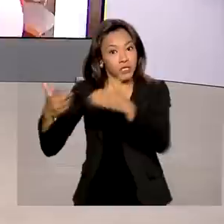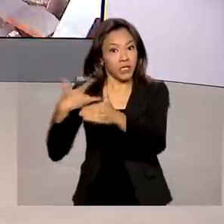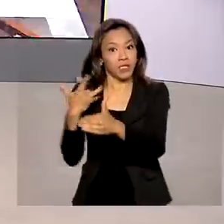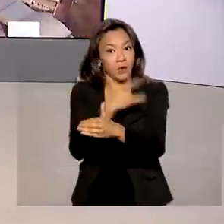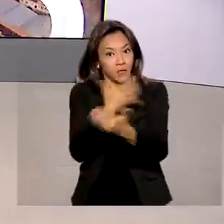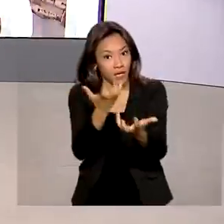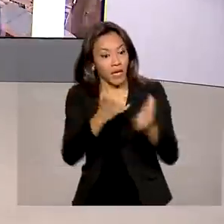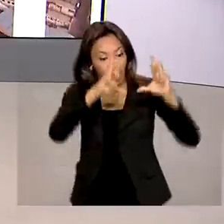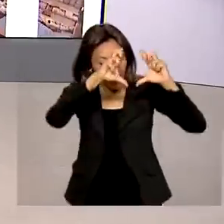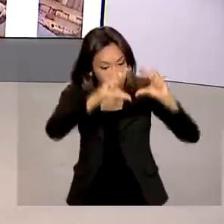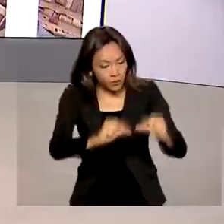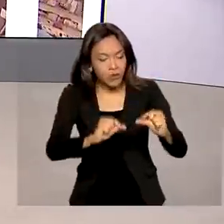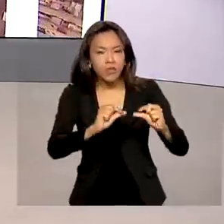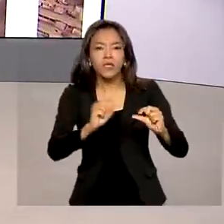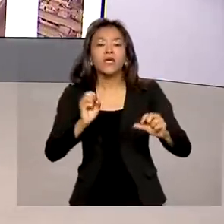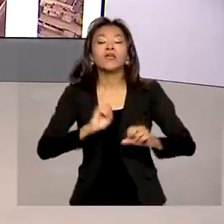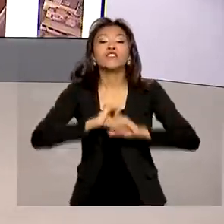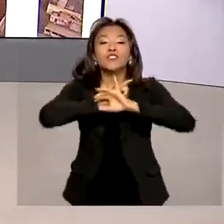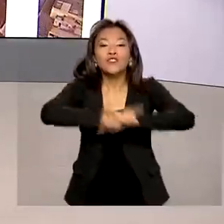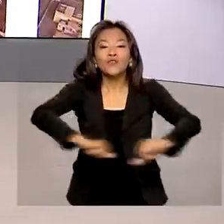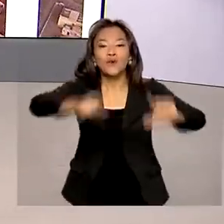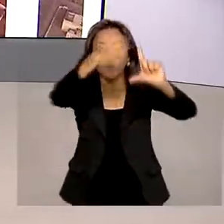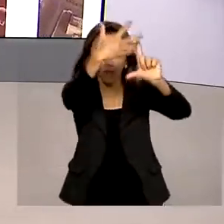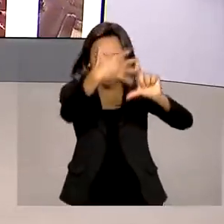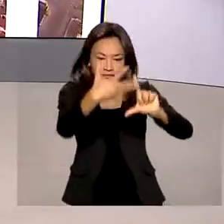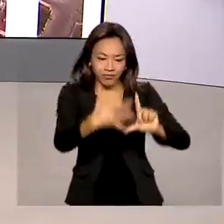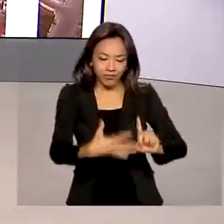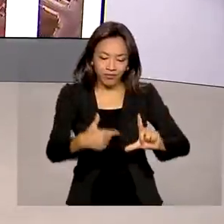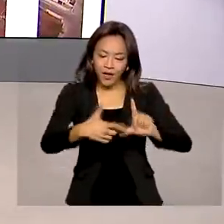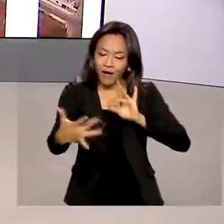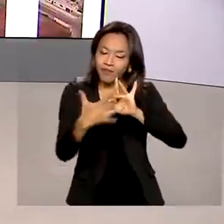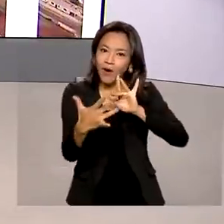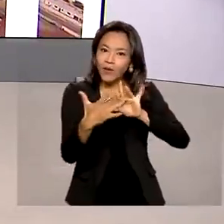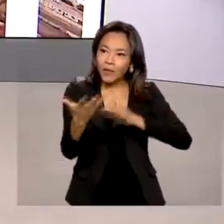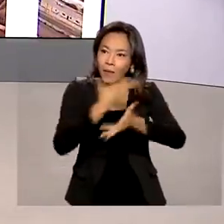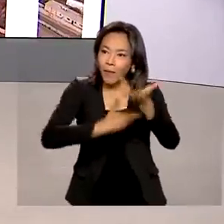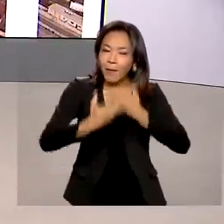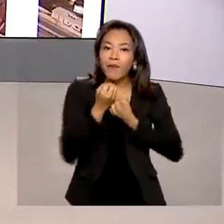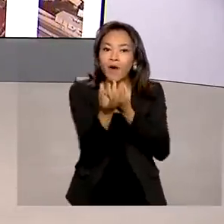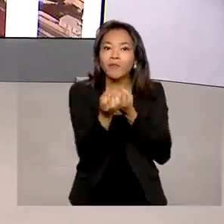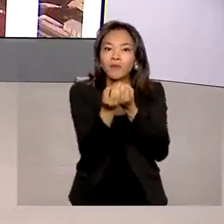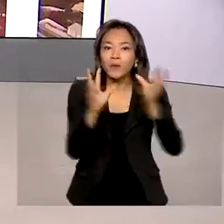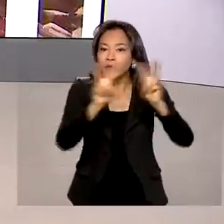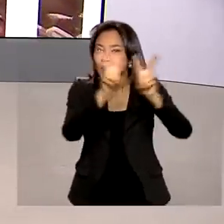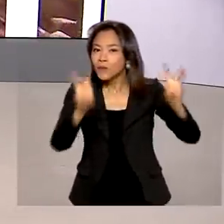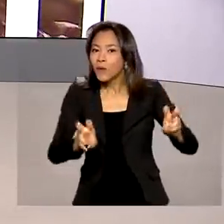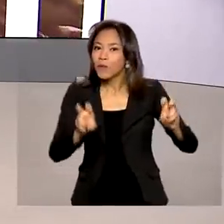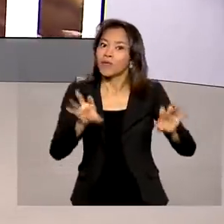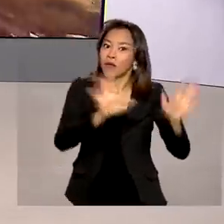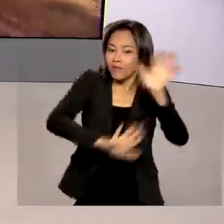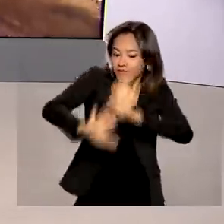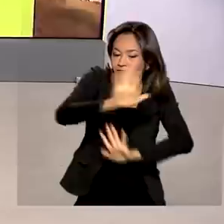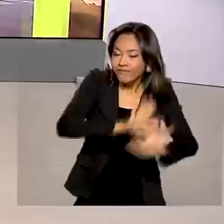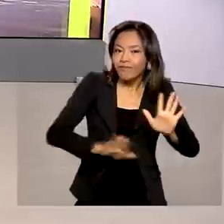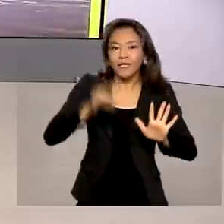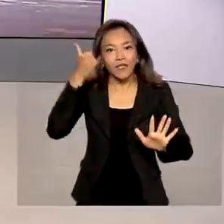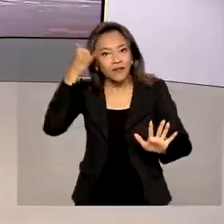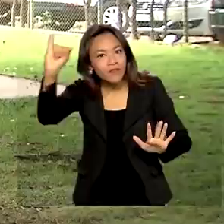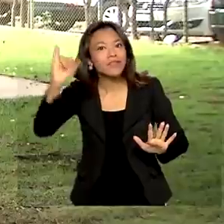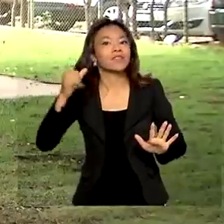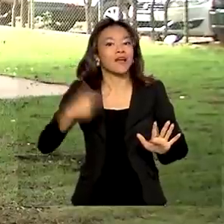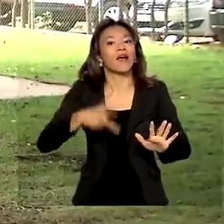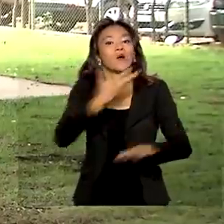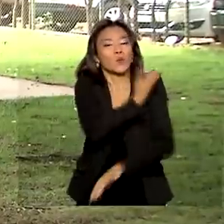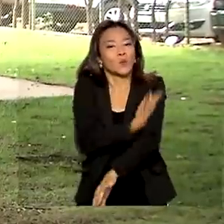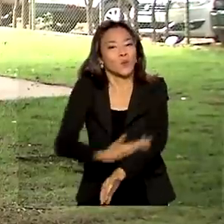país, lançou uma plataforma interativa que reúne informações sobre a prevenção e o combate ao hábito de fumar.